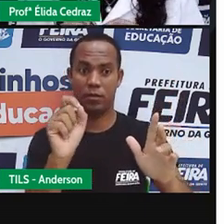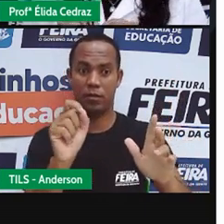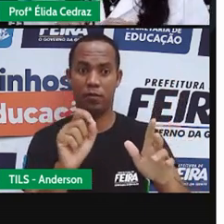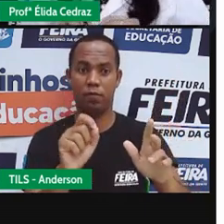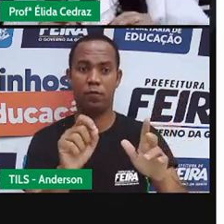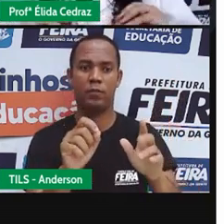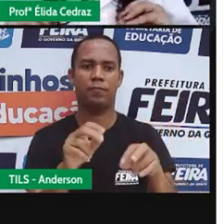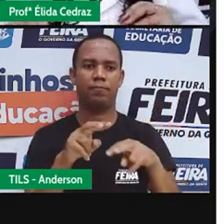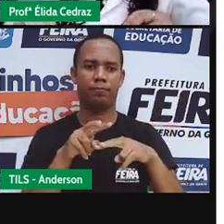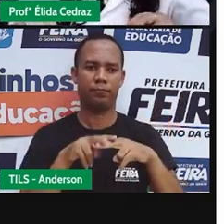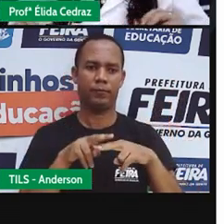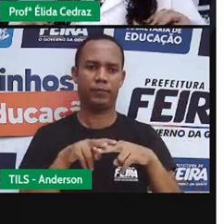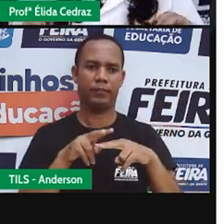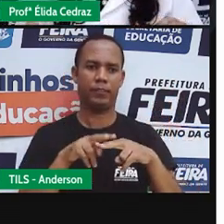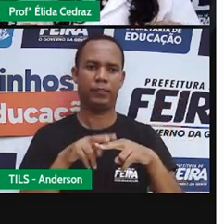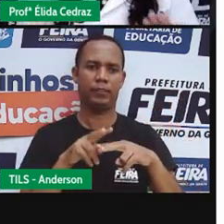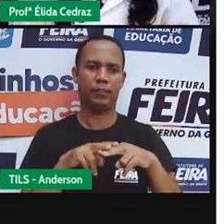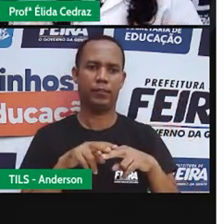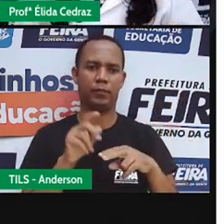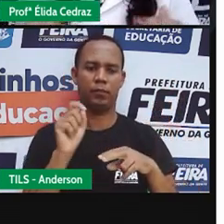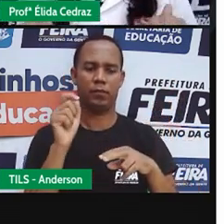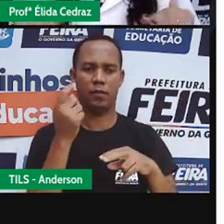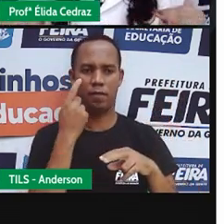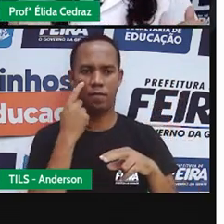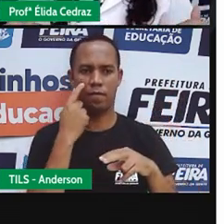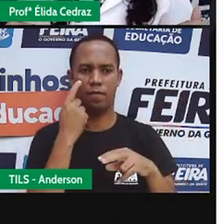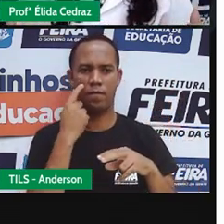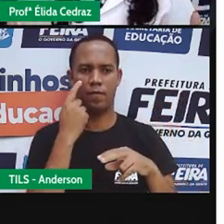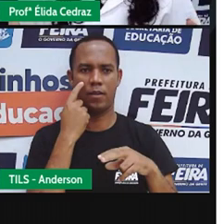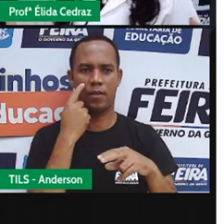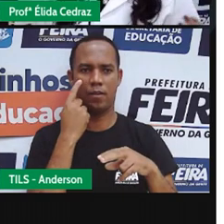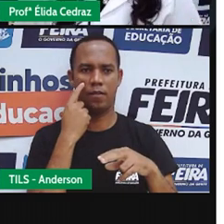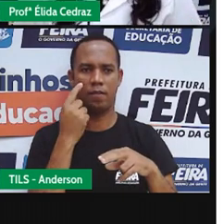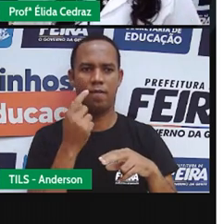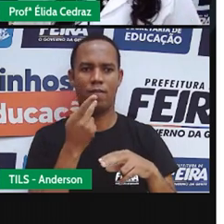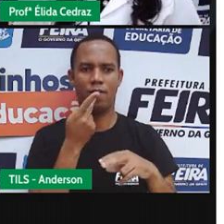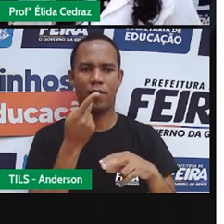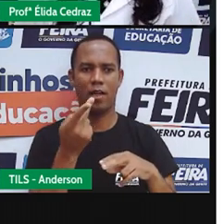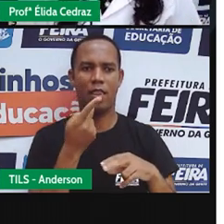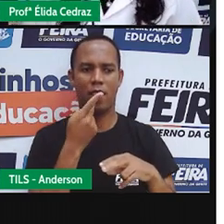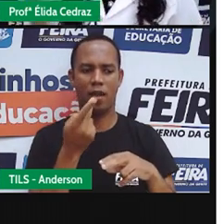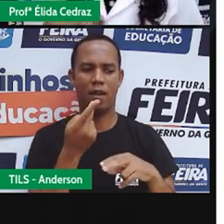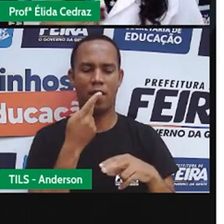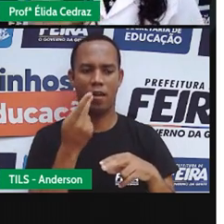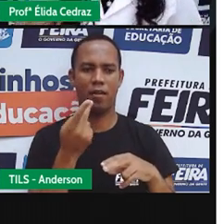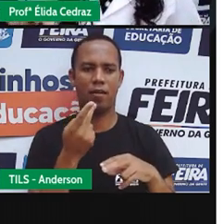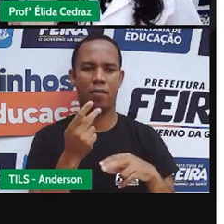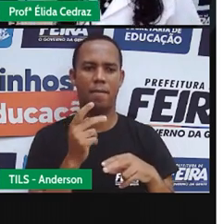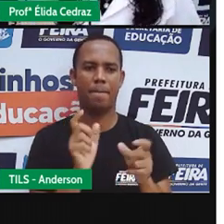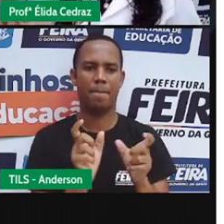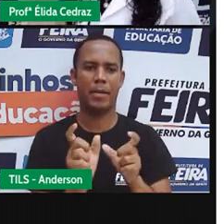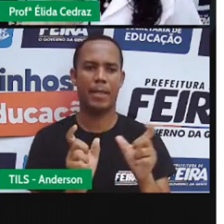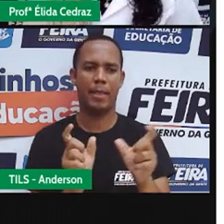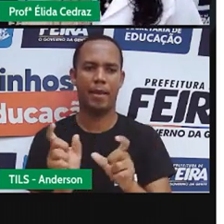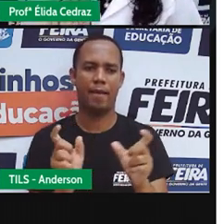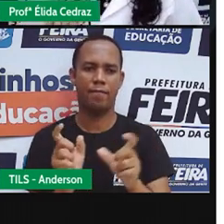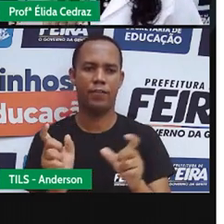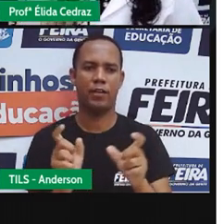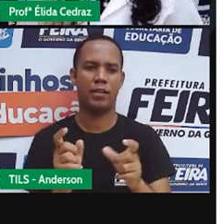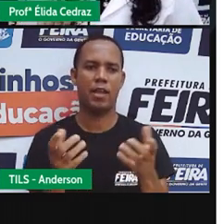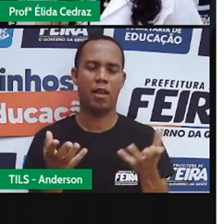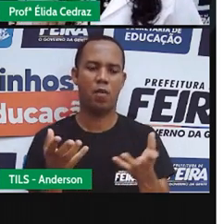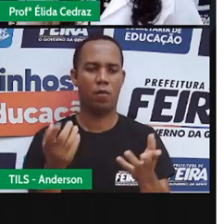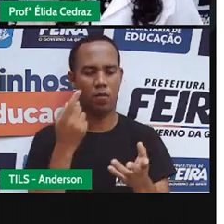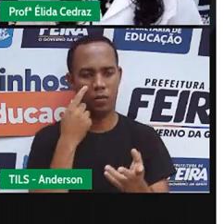Quero que você sente aí direitinho. Já tomou. A gente vai falar essa sílaba. Nós